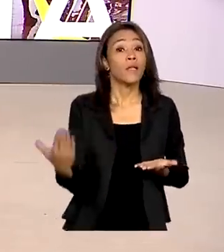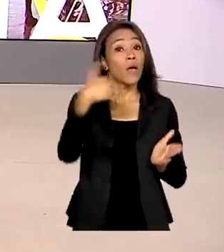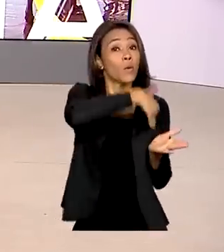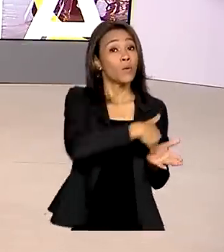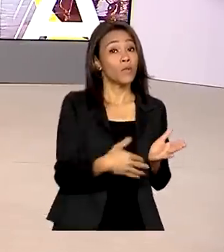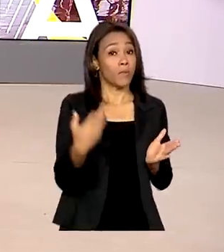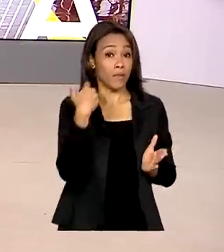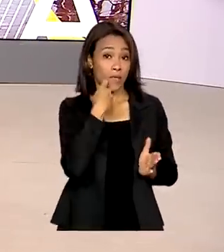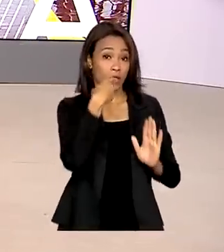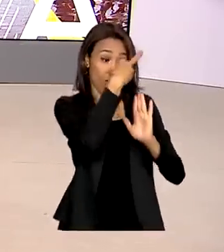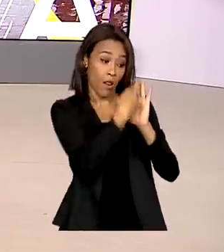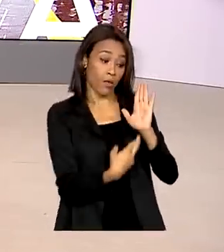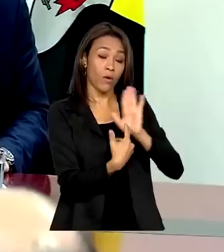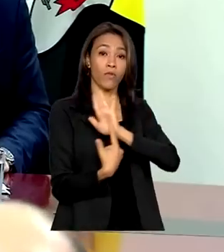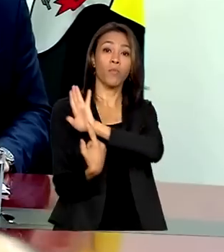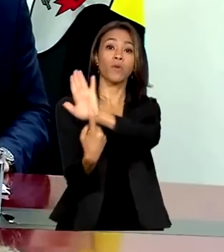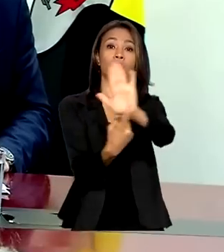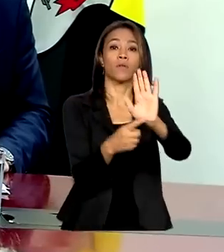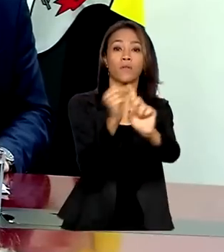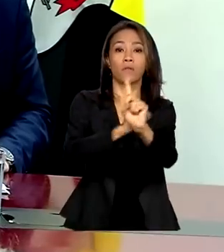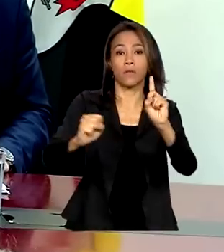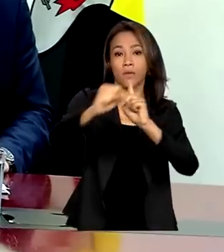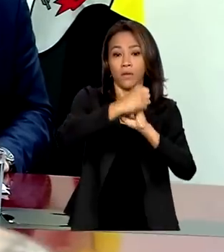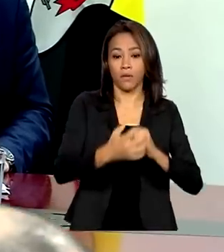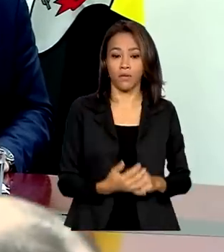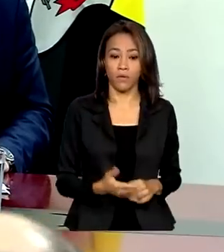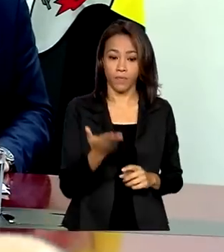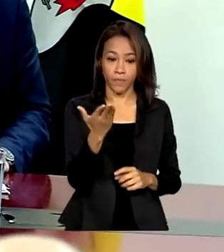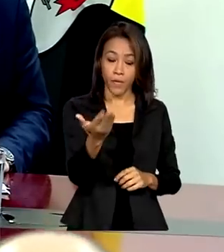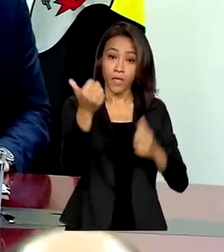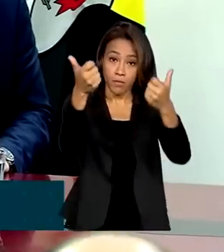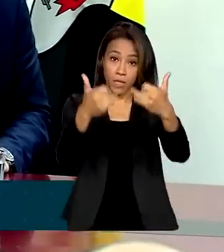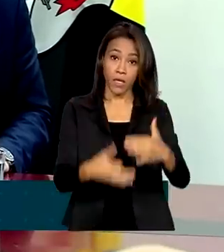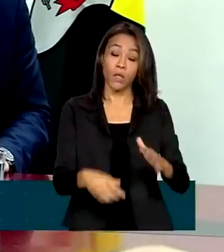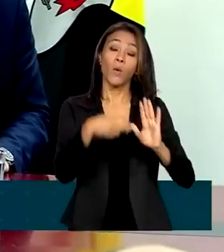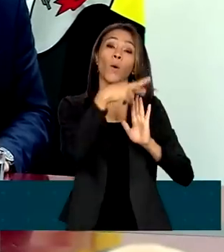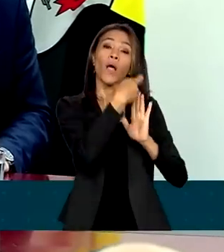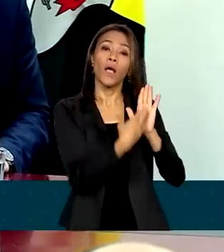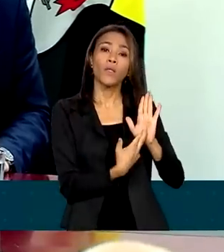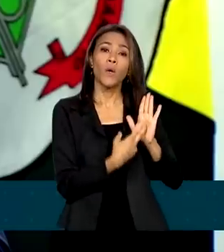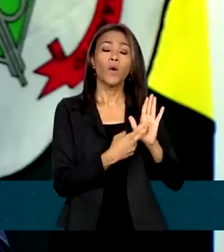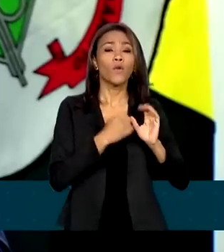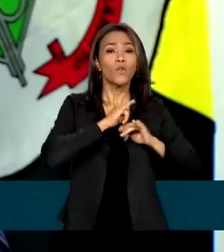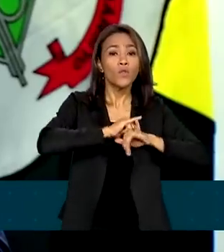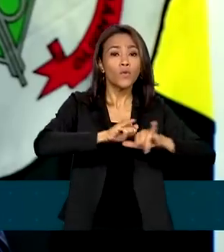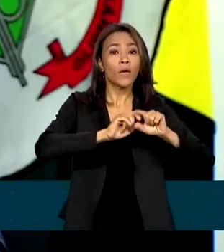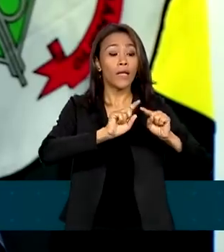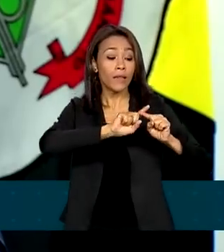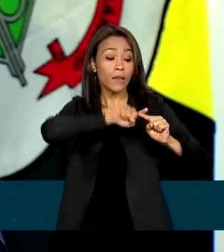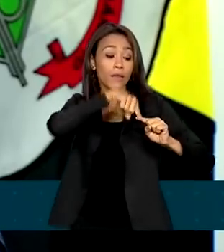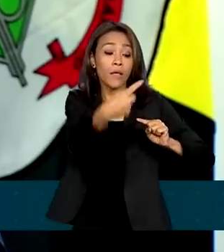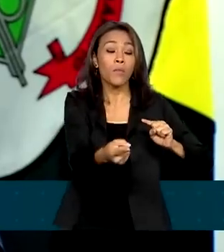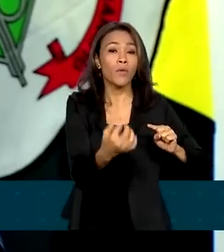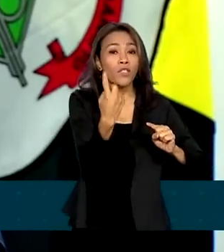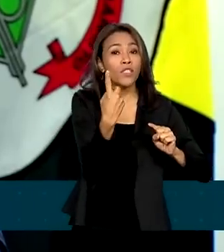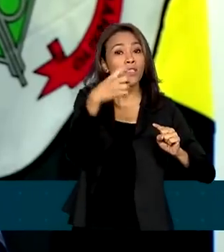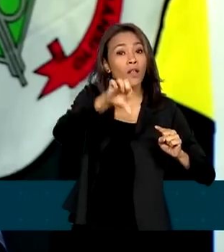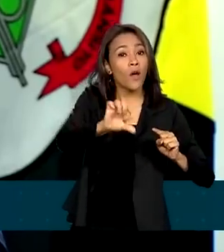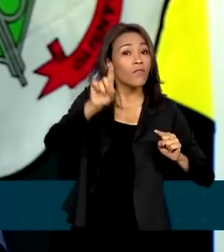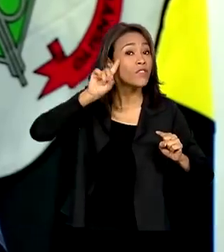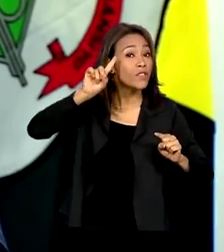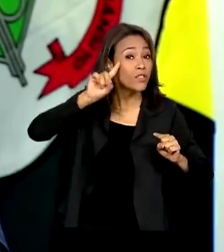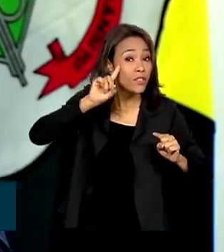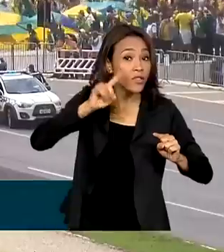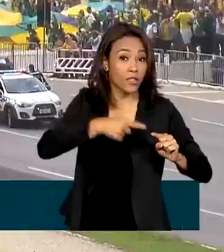apresentado à sociedade. O relatório foi divulgado 19 dias após a intervenção federal na segurança do